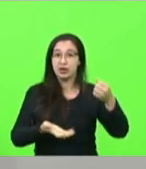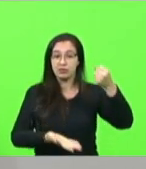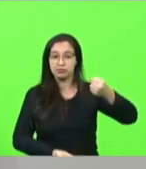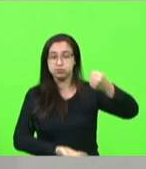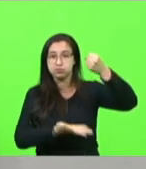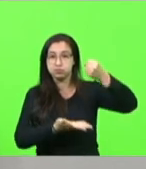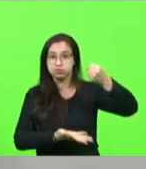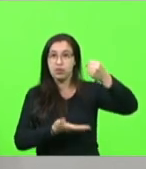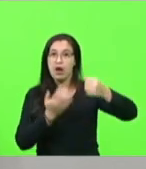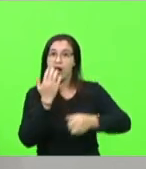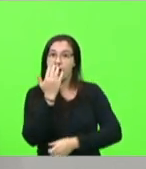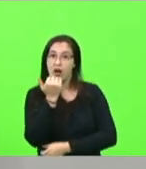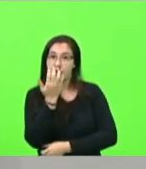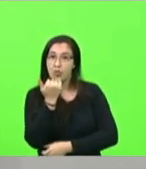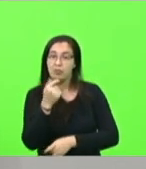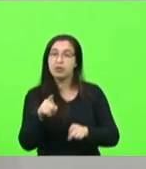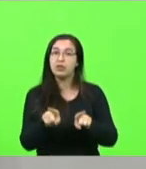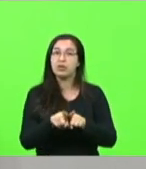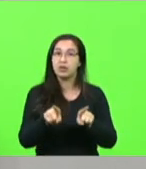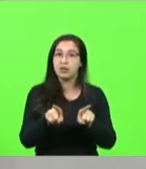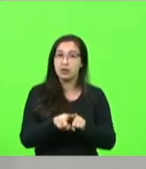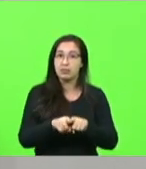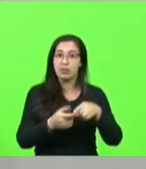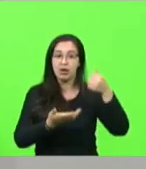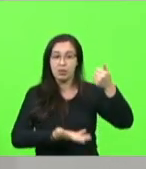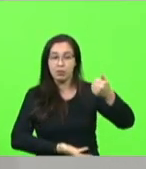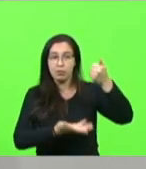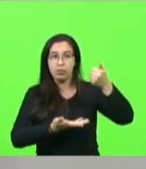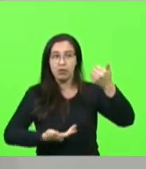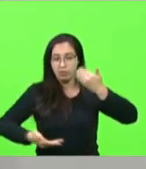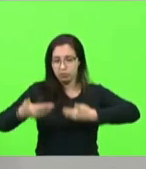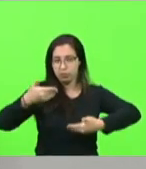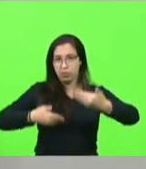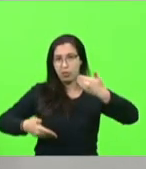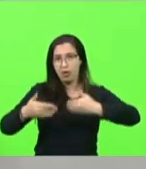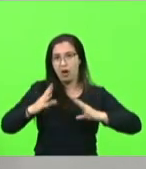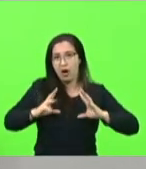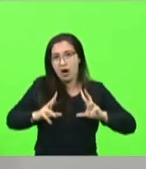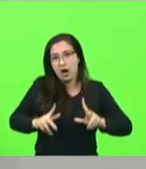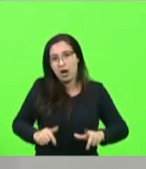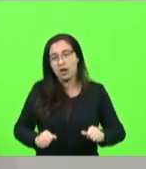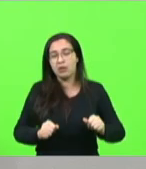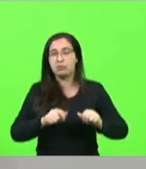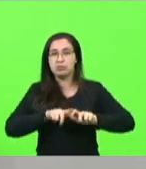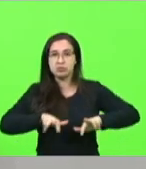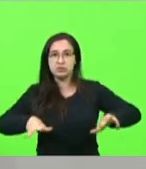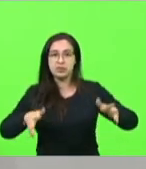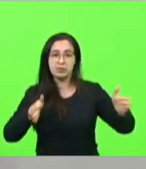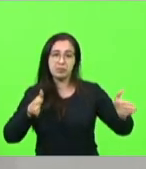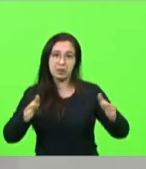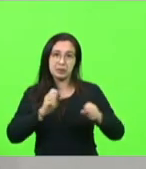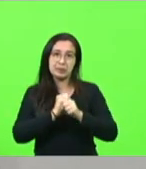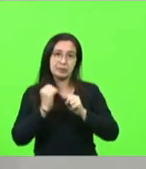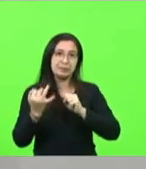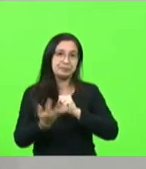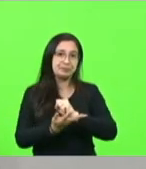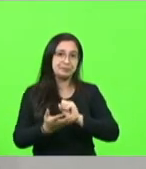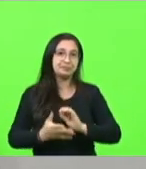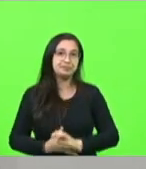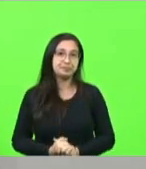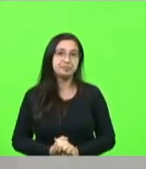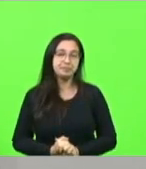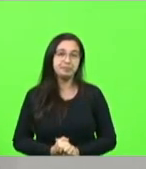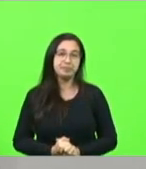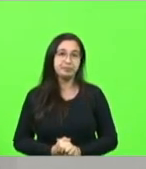e cesta de produtos de higiene pessoal e de cuidados pessoais para a pandemia. Presidente, foram